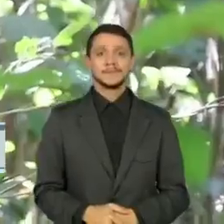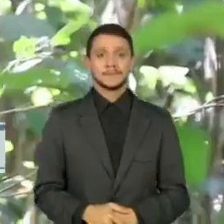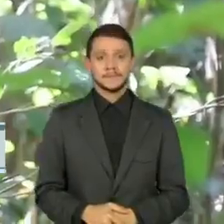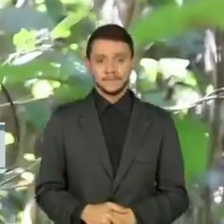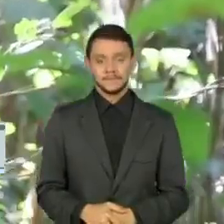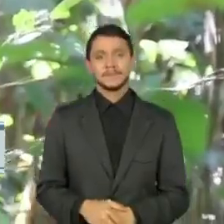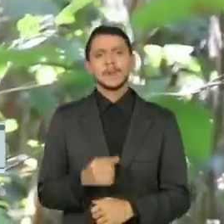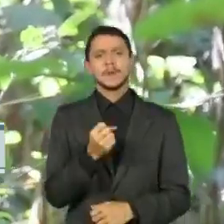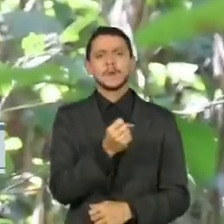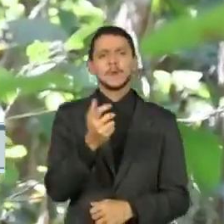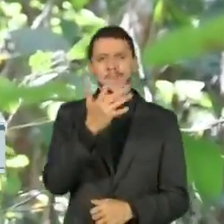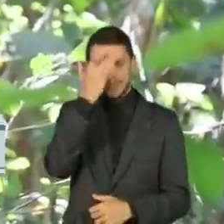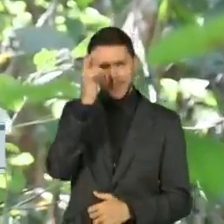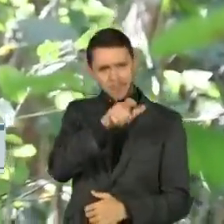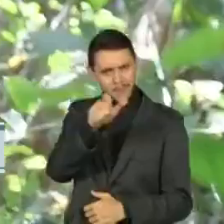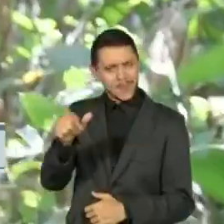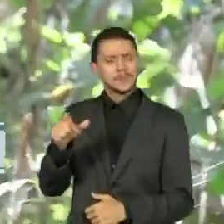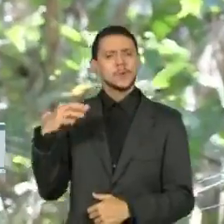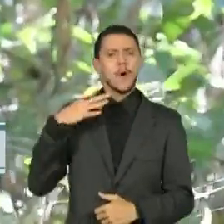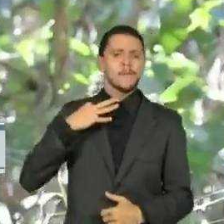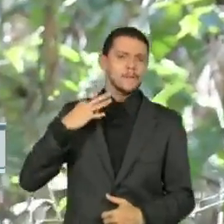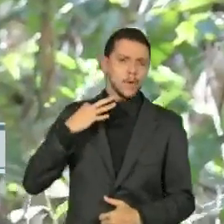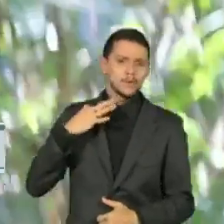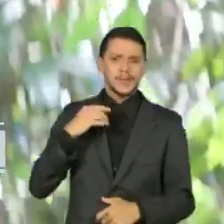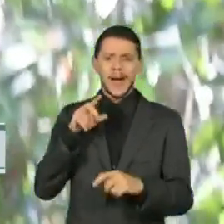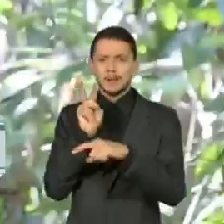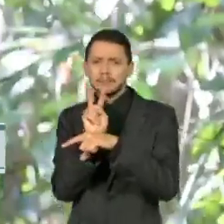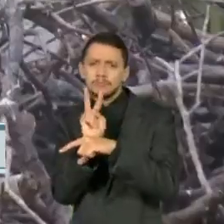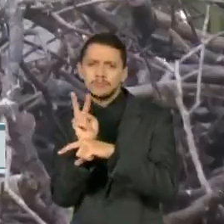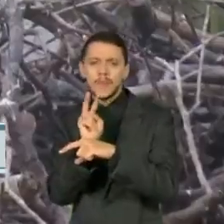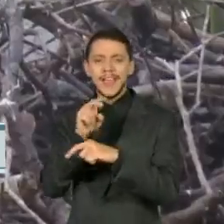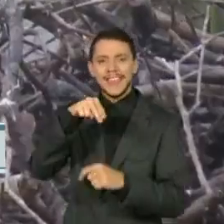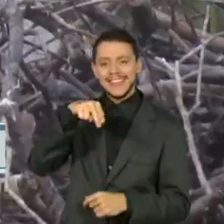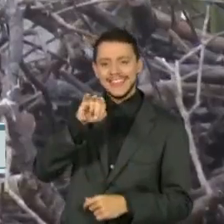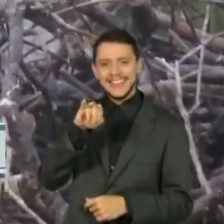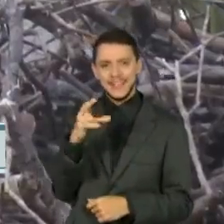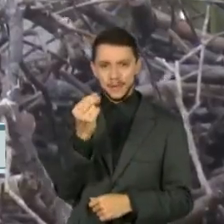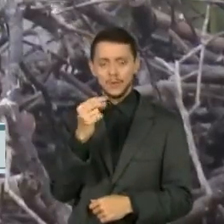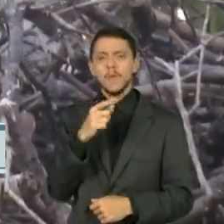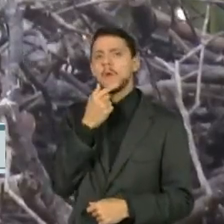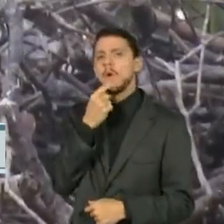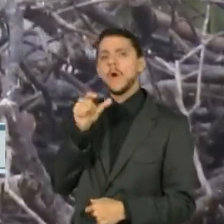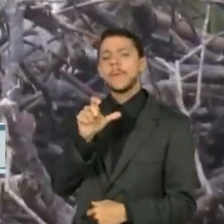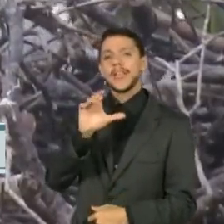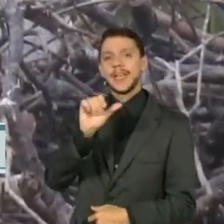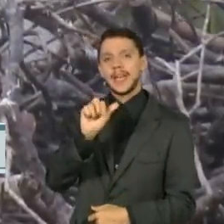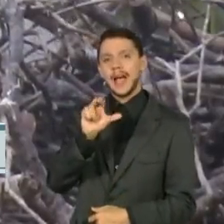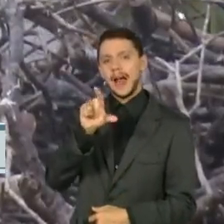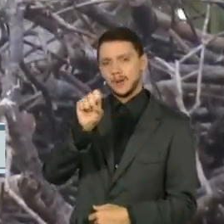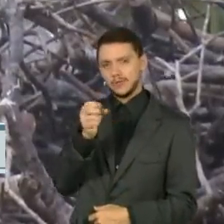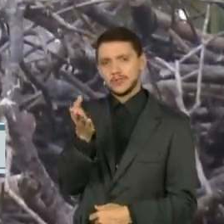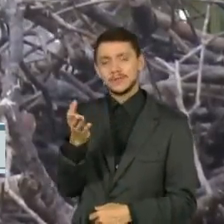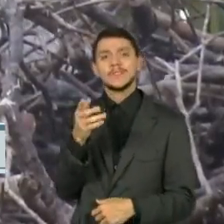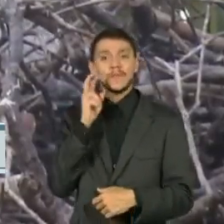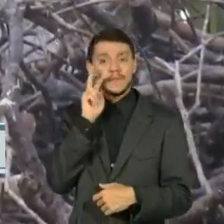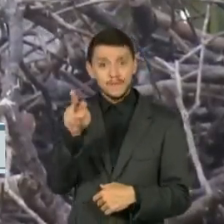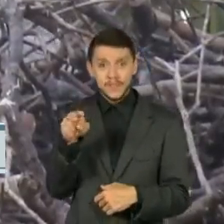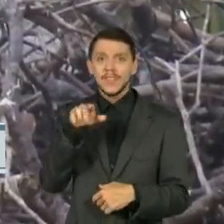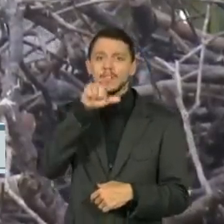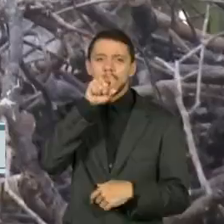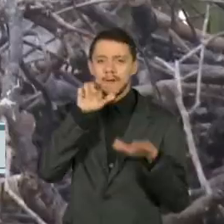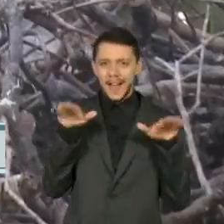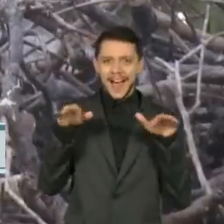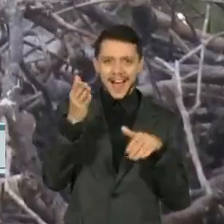Entre os voluntários para monitorar os ninhos está Carlos Tuiama. Por causa da arpia, ele descobriu o prazer da